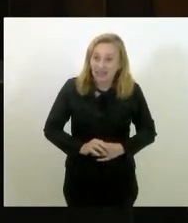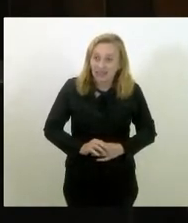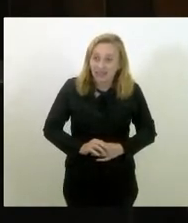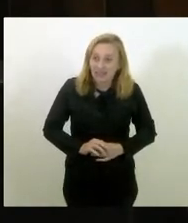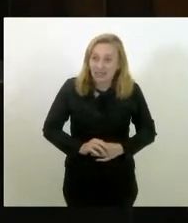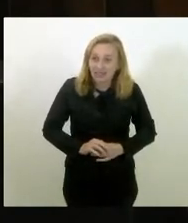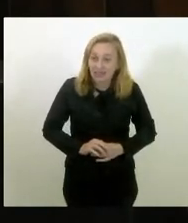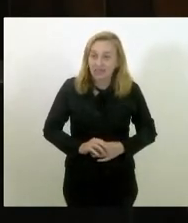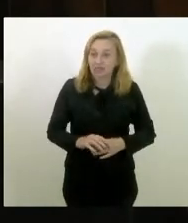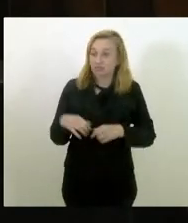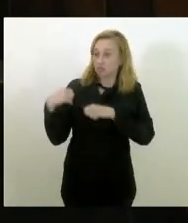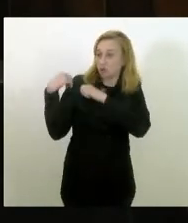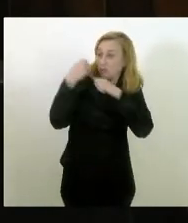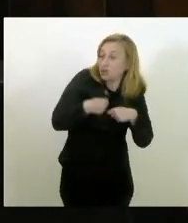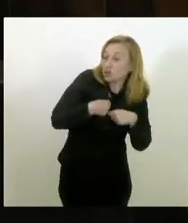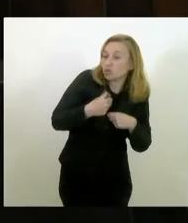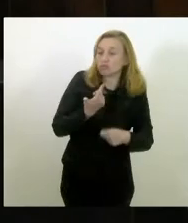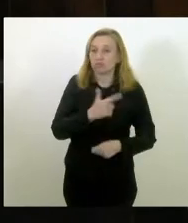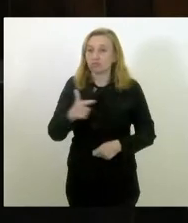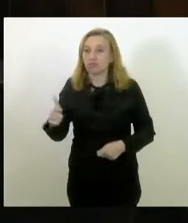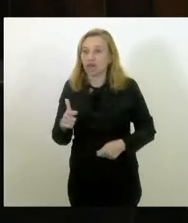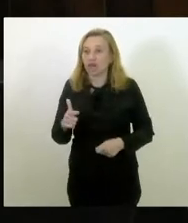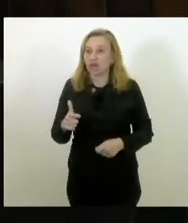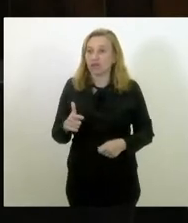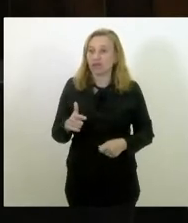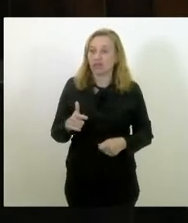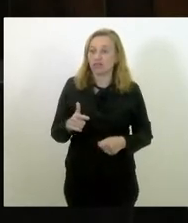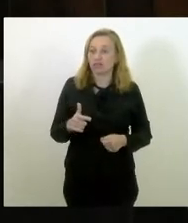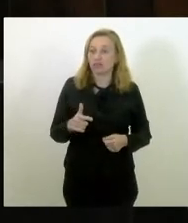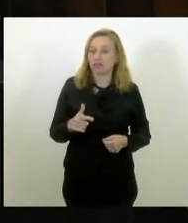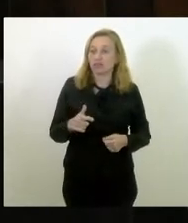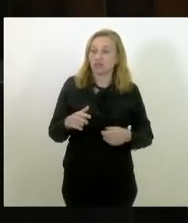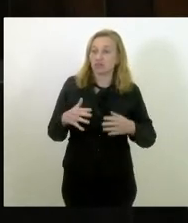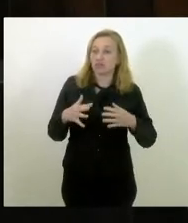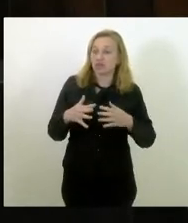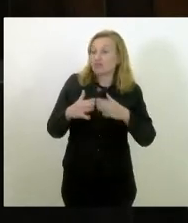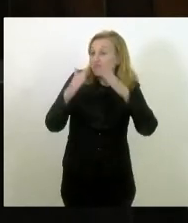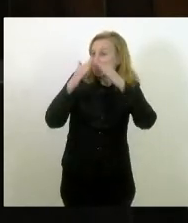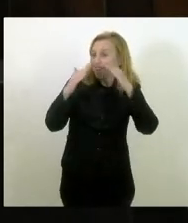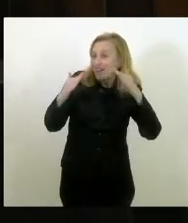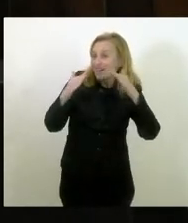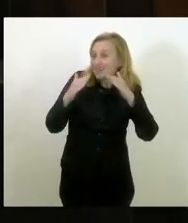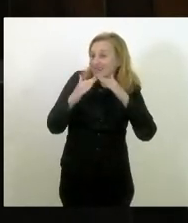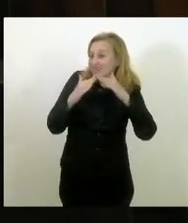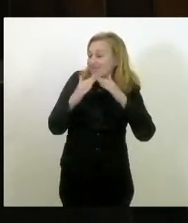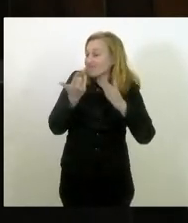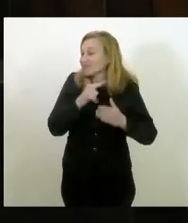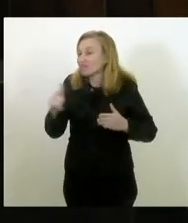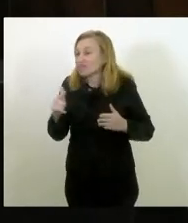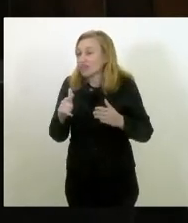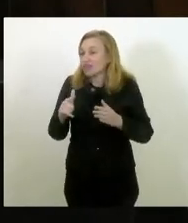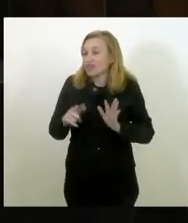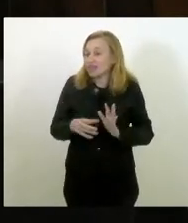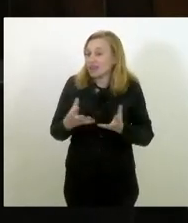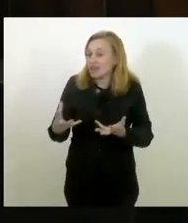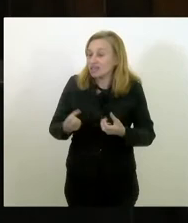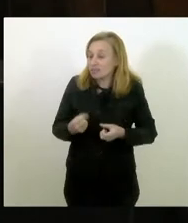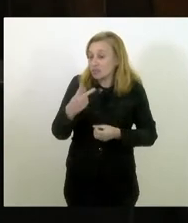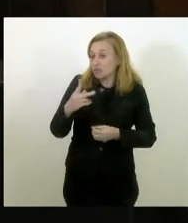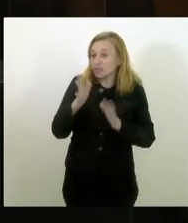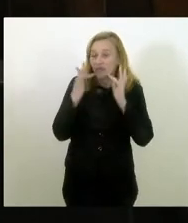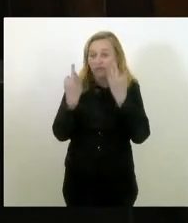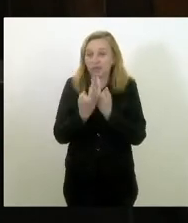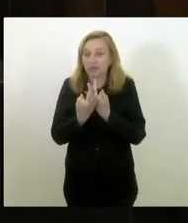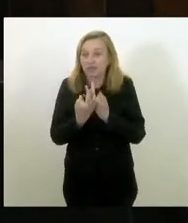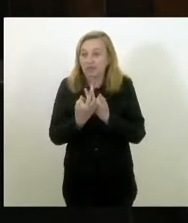têm um cobertor, que não têm um teto sobre as suas cabeças para se acolher e acolher a sua família. Então, o que a gente está